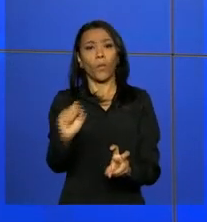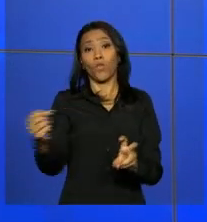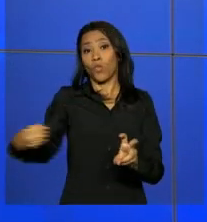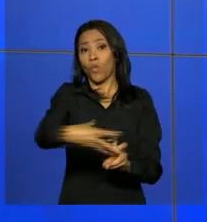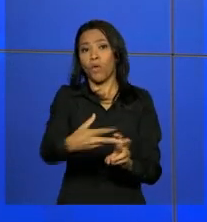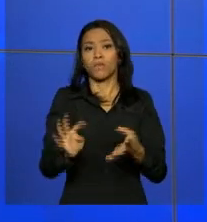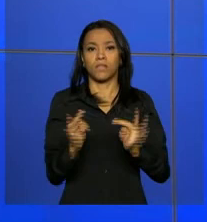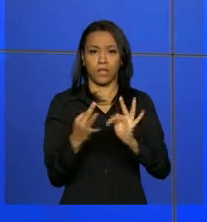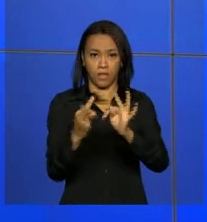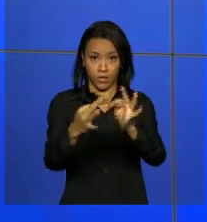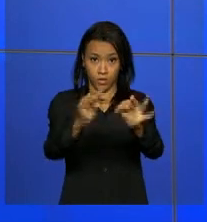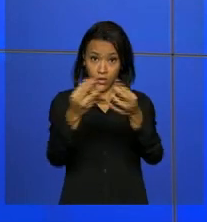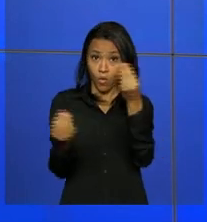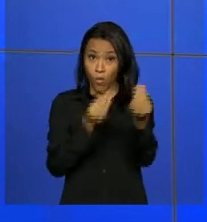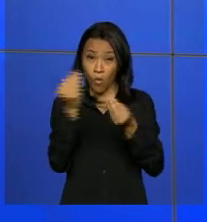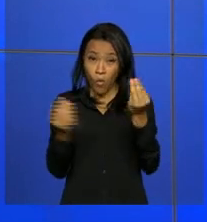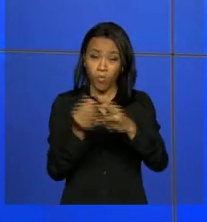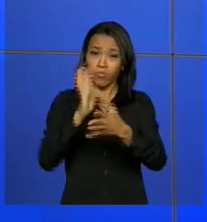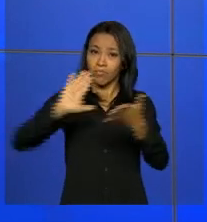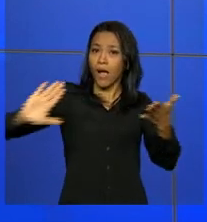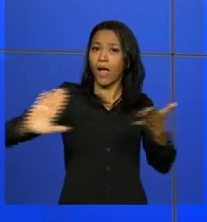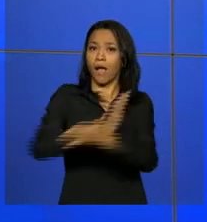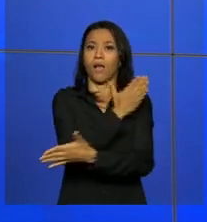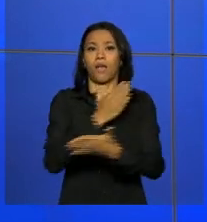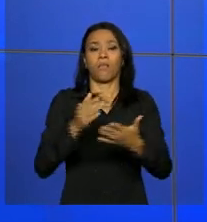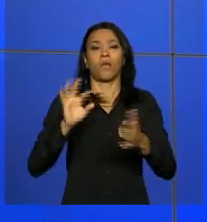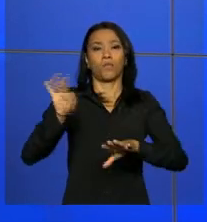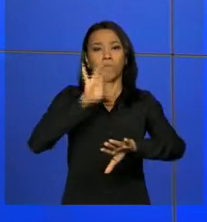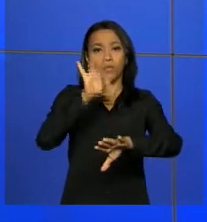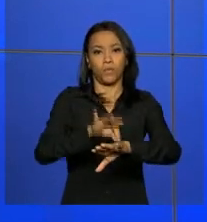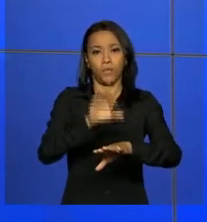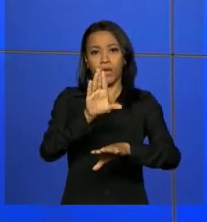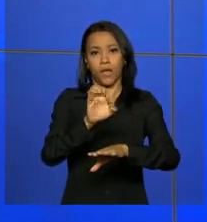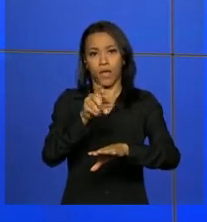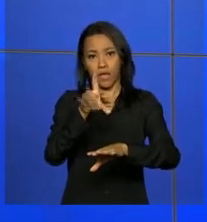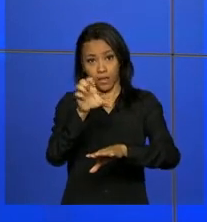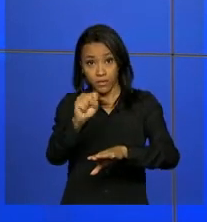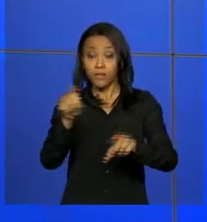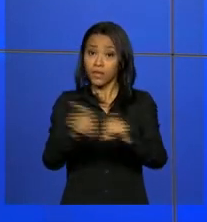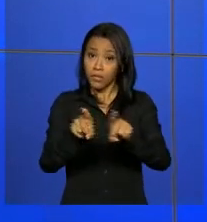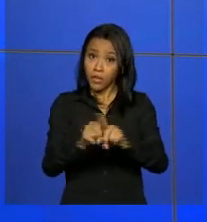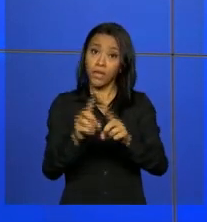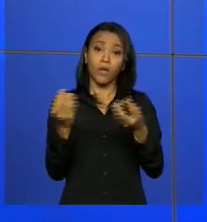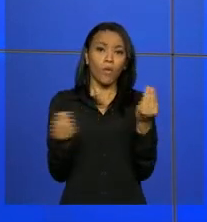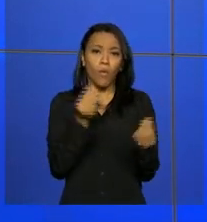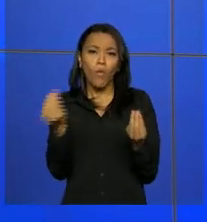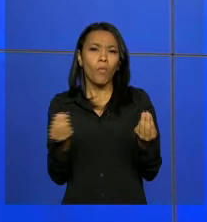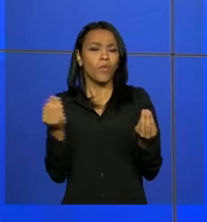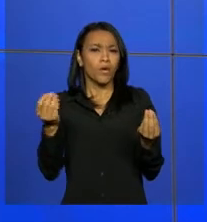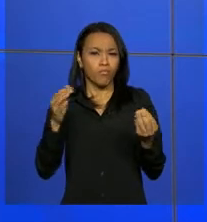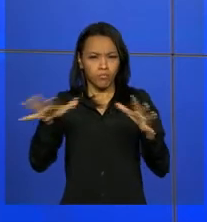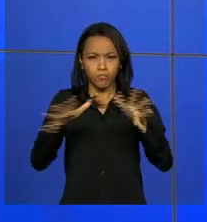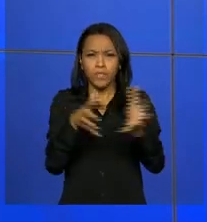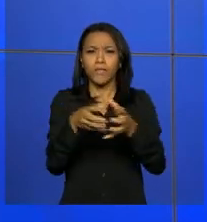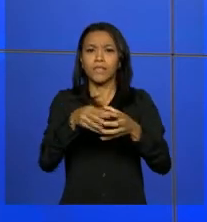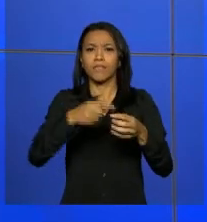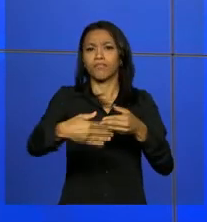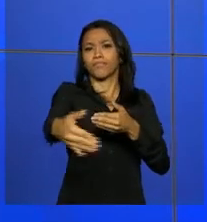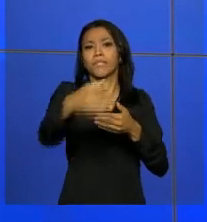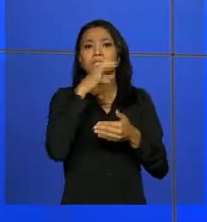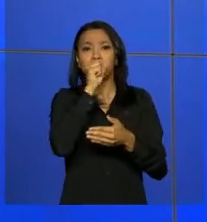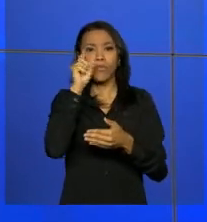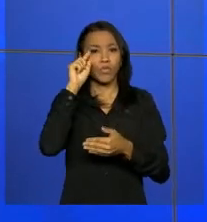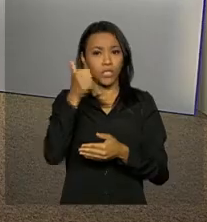tecnologias de eliminação do Aedes aegypti e a mobilização nacional para o combate ao mosquito, que vai ser realizada no próximo